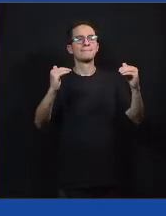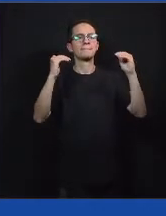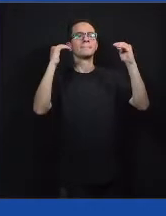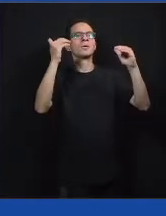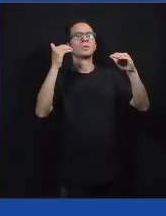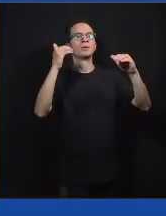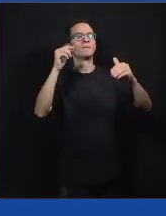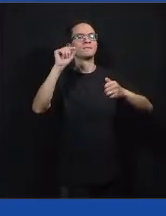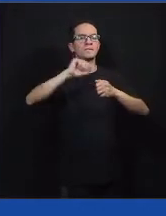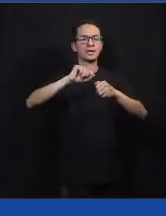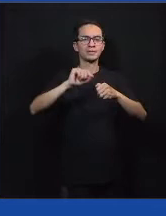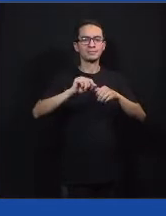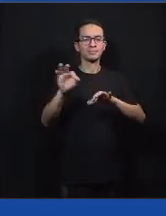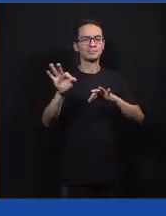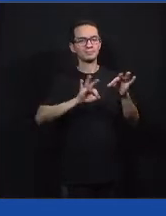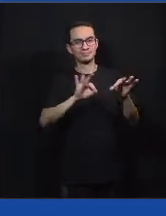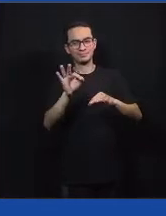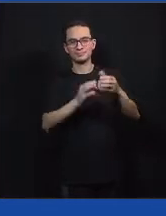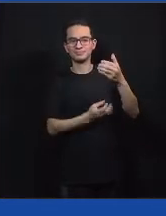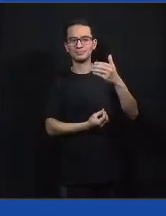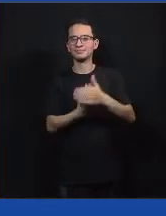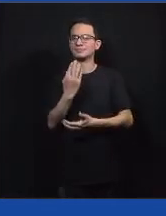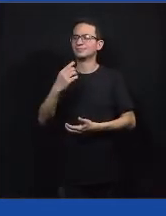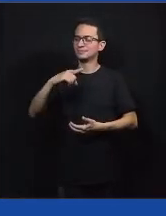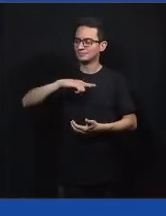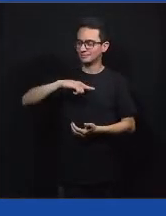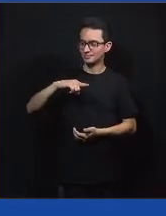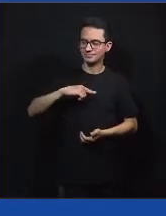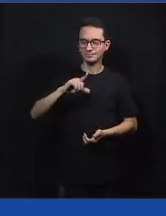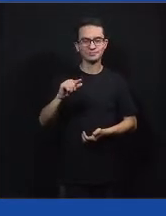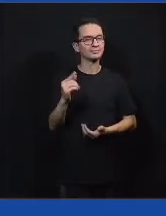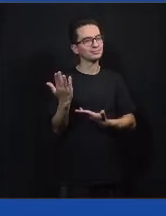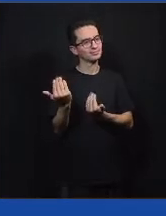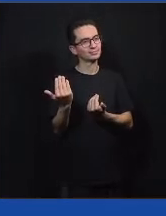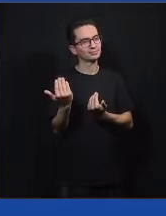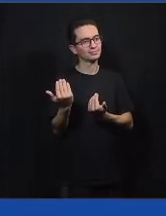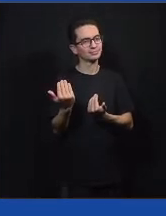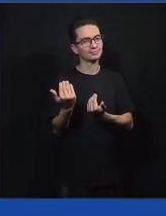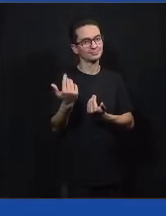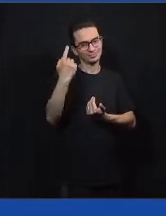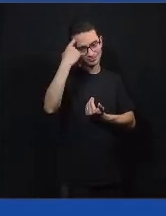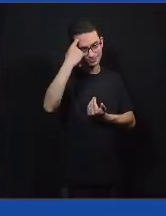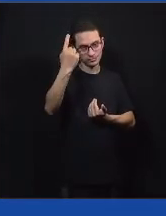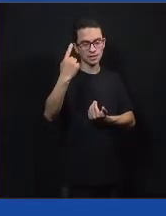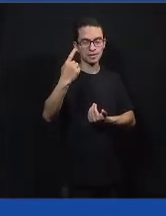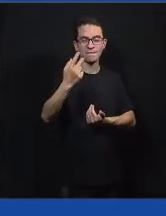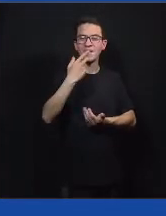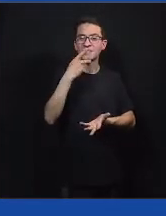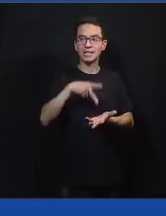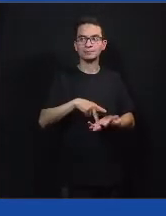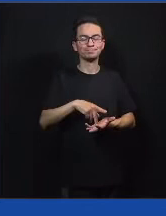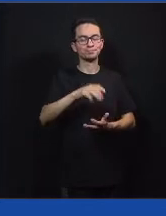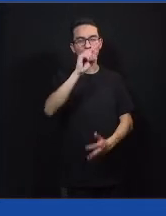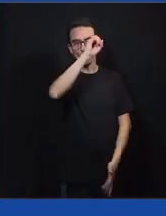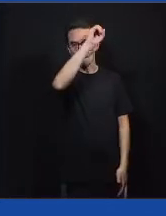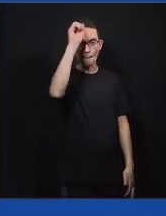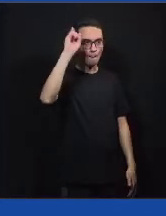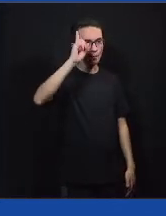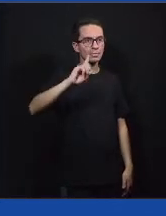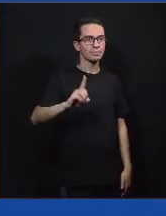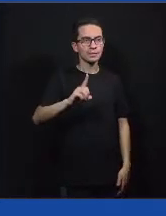políticas públicas. Primeiro, mostrar para os jovens o que são. Porque eu, particularmente, não sabia até entrar no projeto.